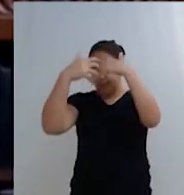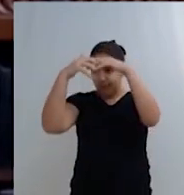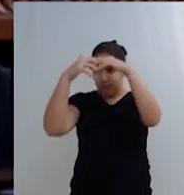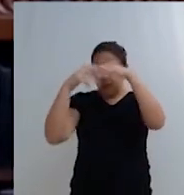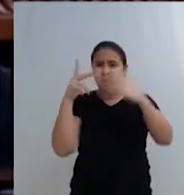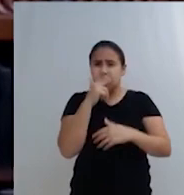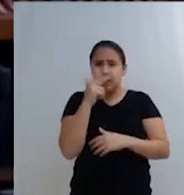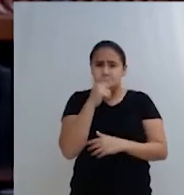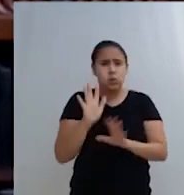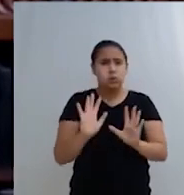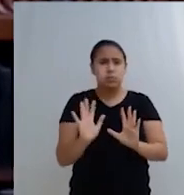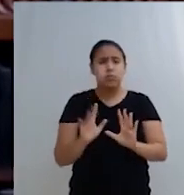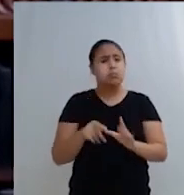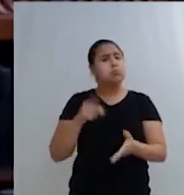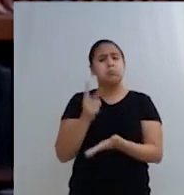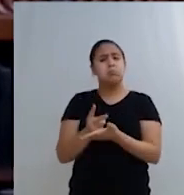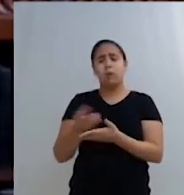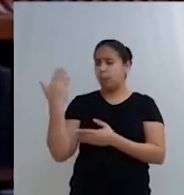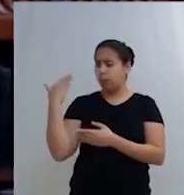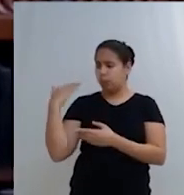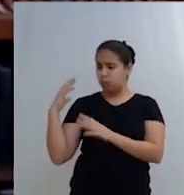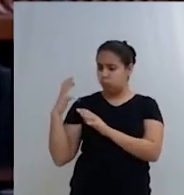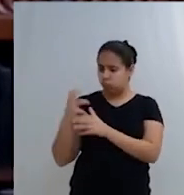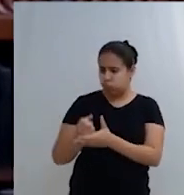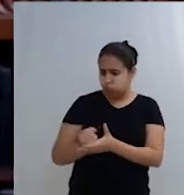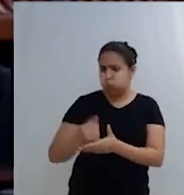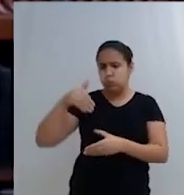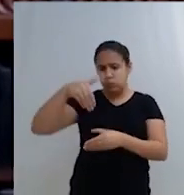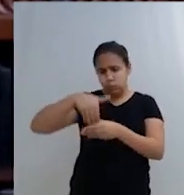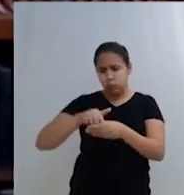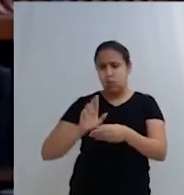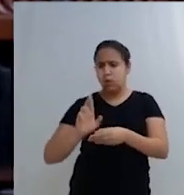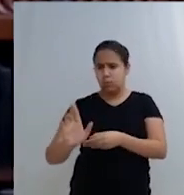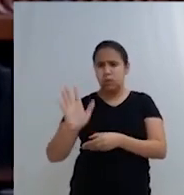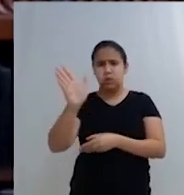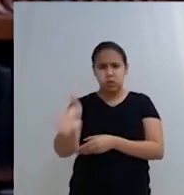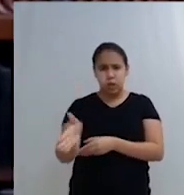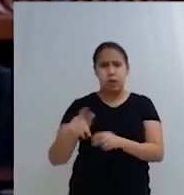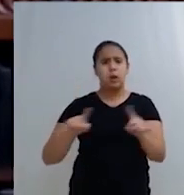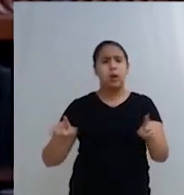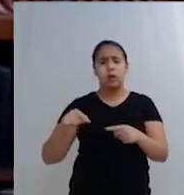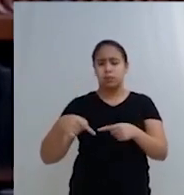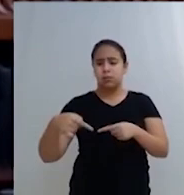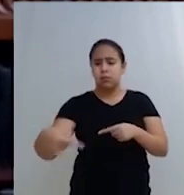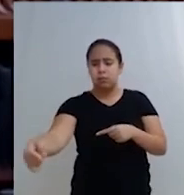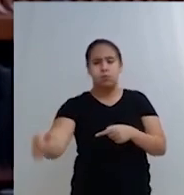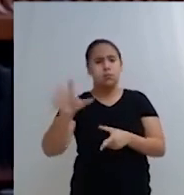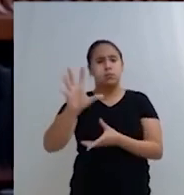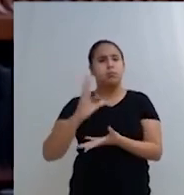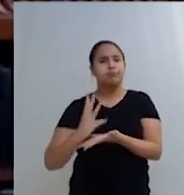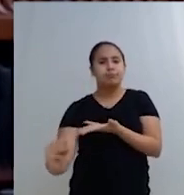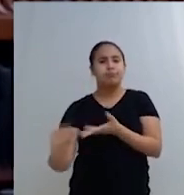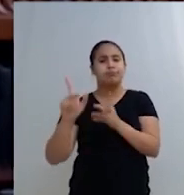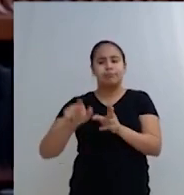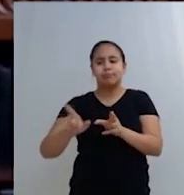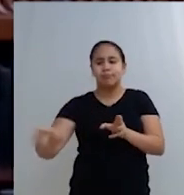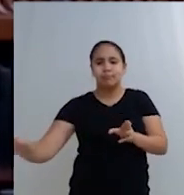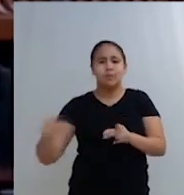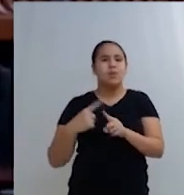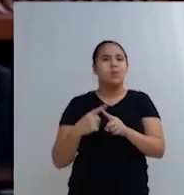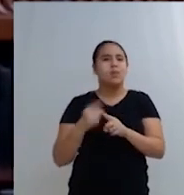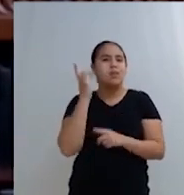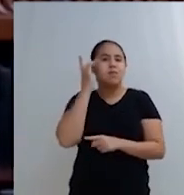aos princípios constitucionais, da seriedade processual, da isonomia, da eficiência e da segurança